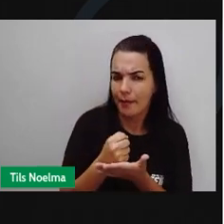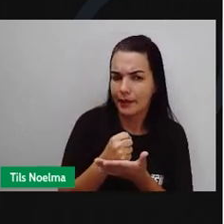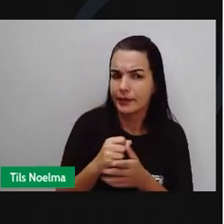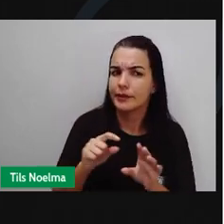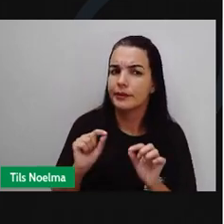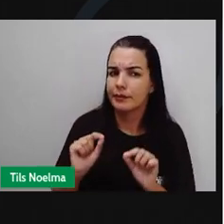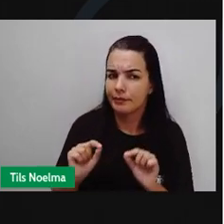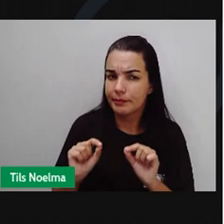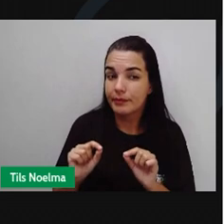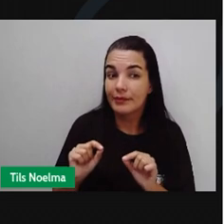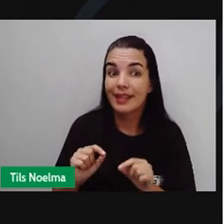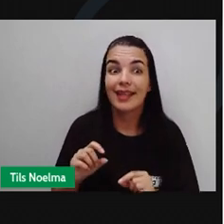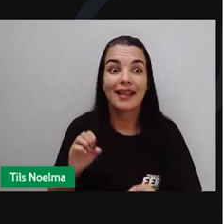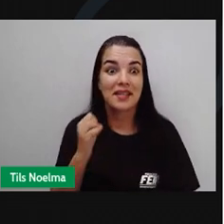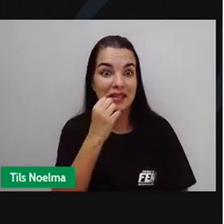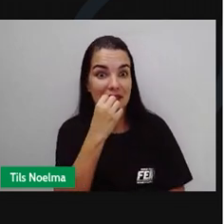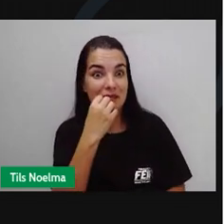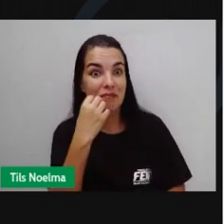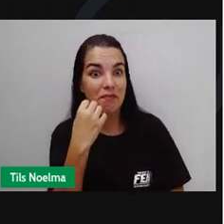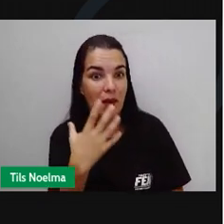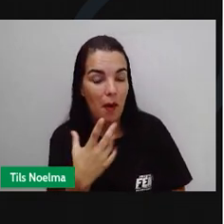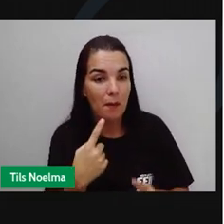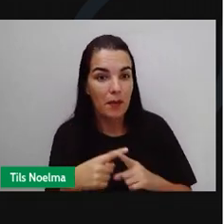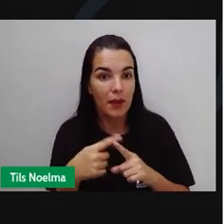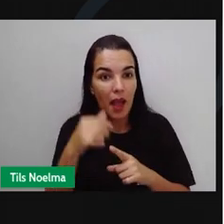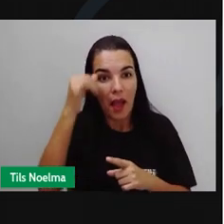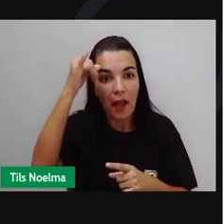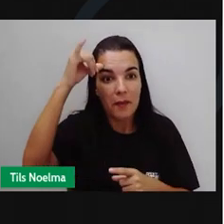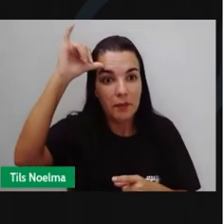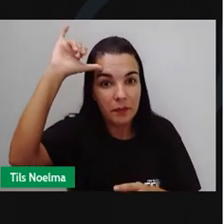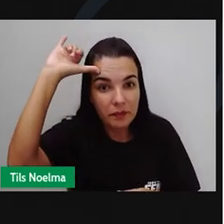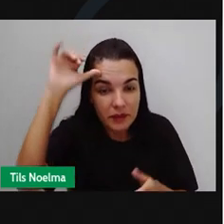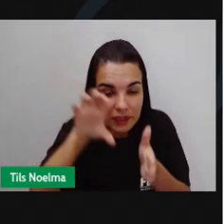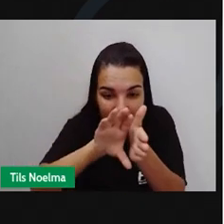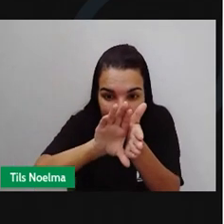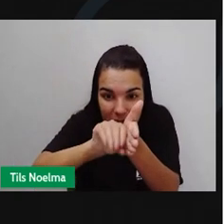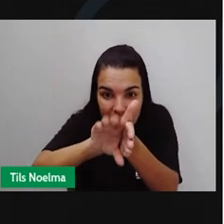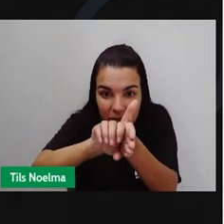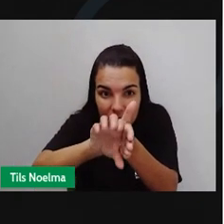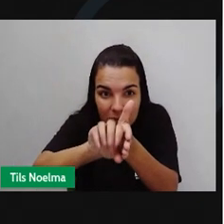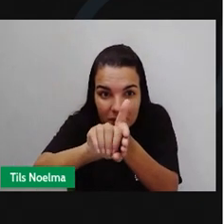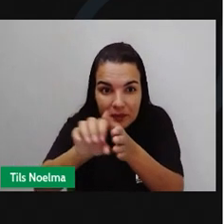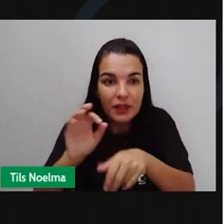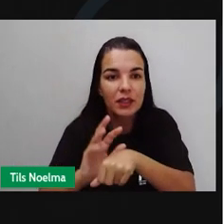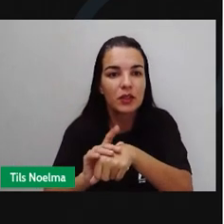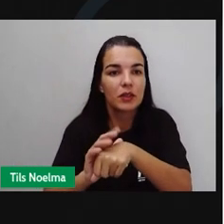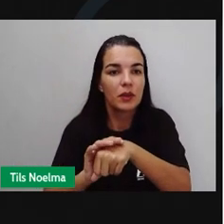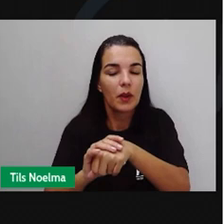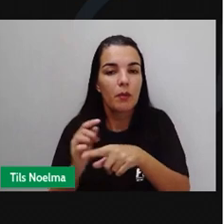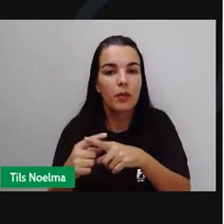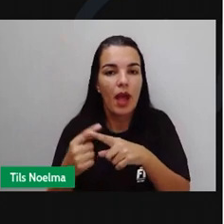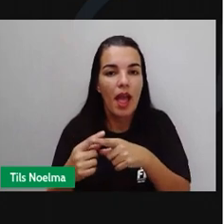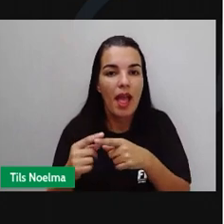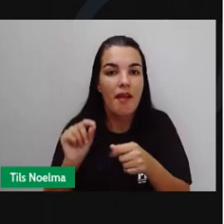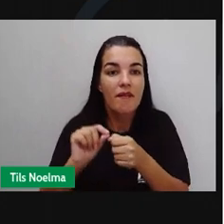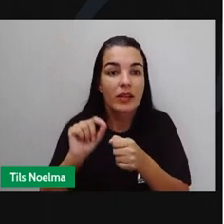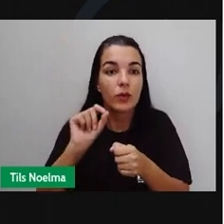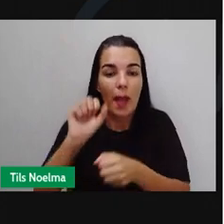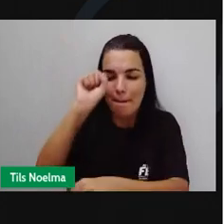muito eficazes contra doenças bacterianas. Eles atuam destruindo bactérias ou impedindo sua reprodução.